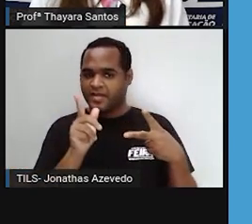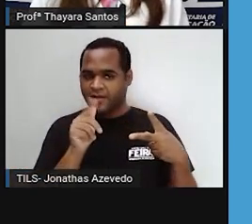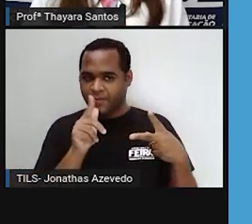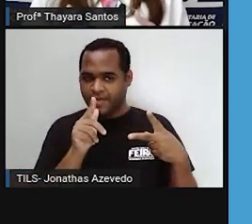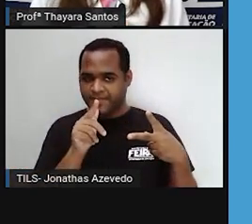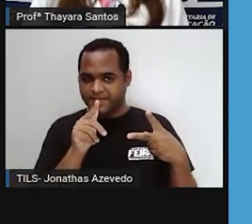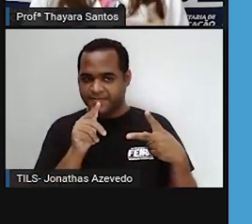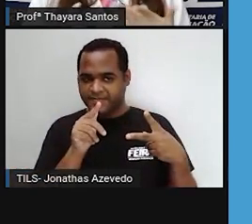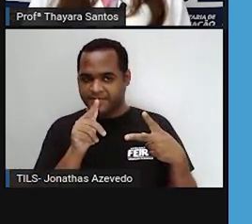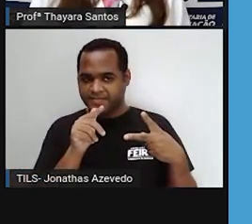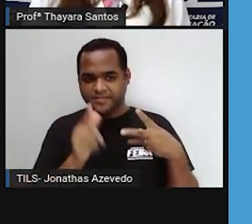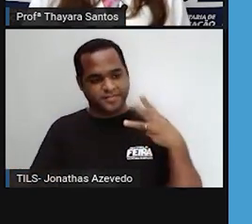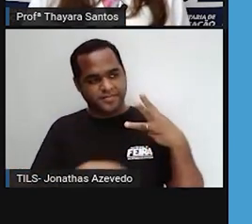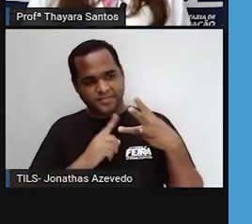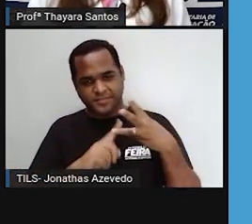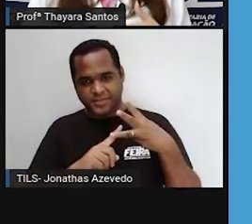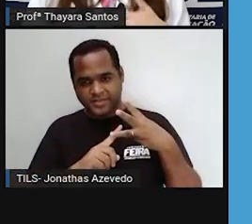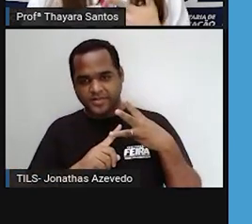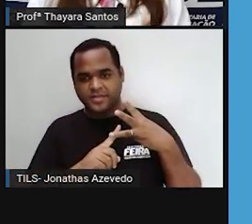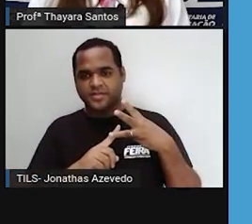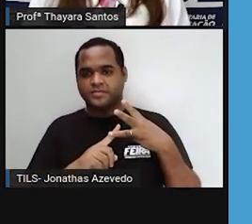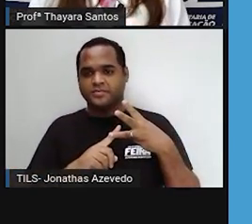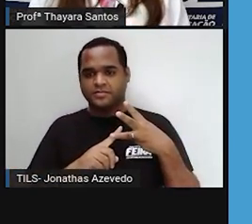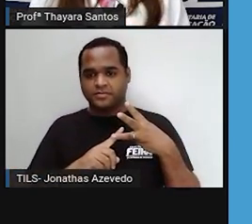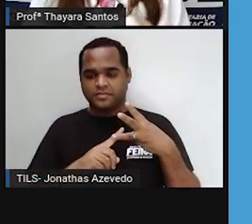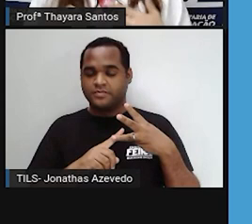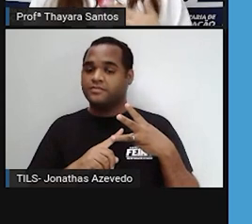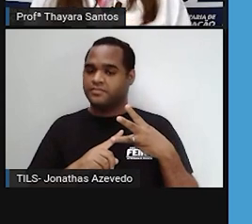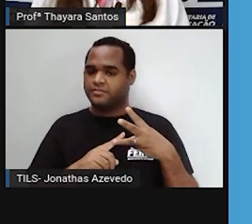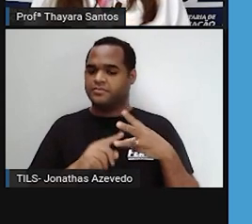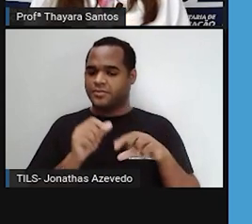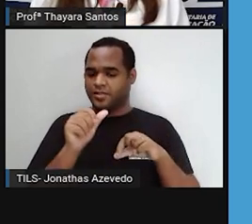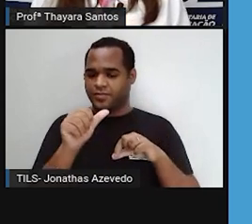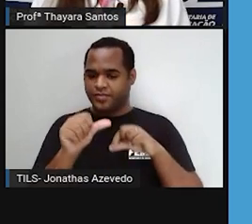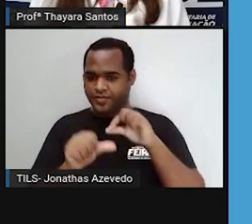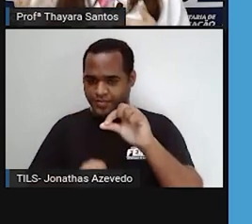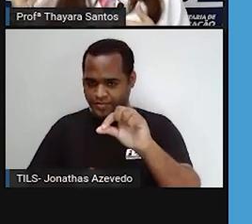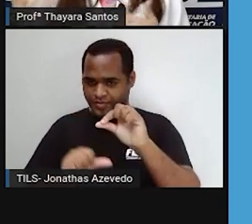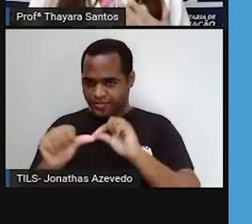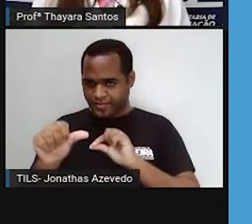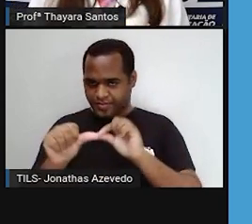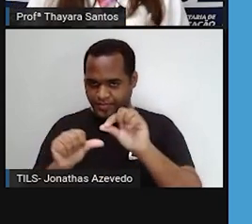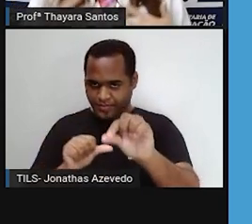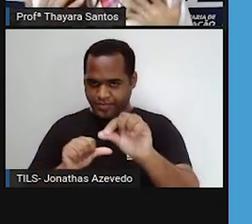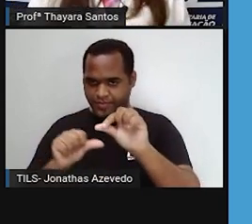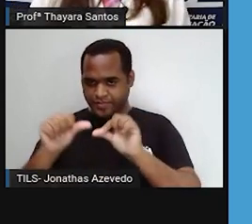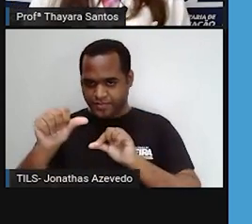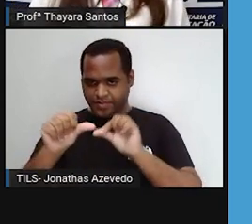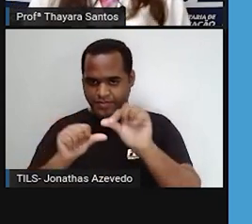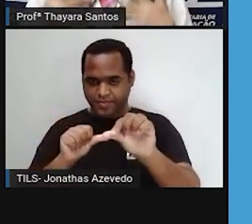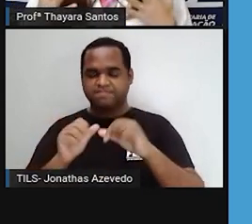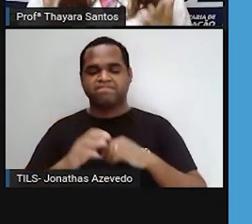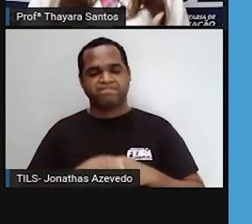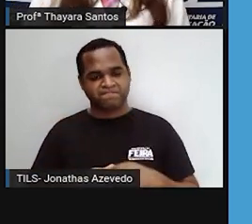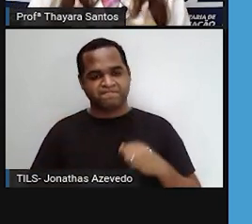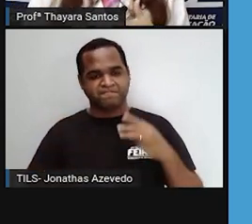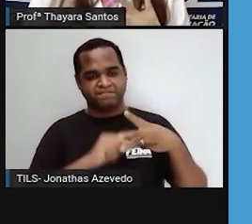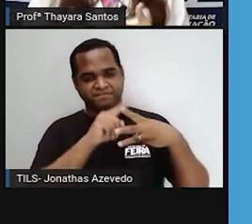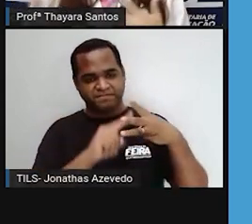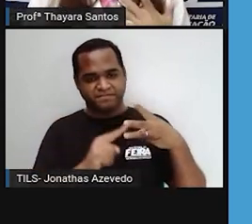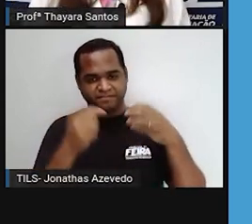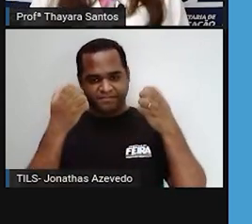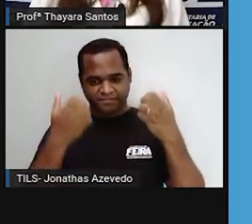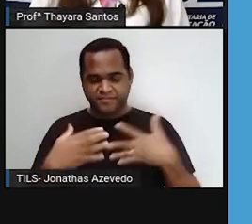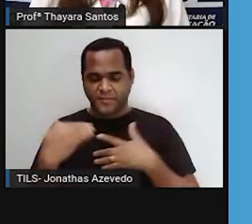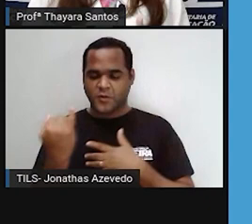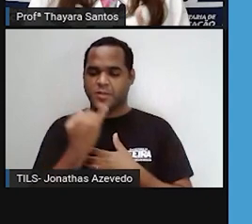ecossistemas que são aquáticos, e a gente tem os ecossistemas de transição. Então, temos aí esses três tipos e a gente vai falar sobre